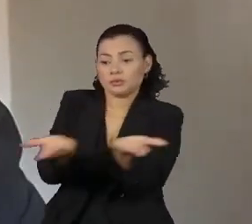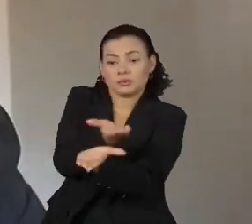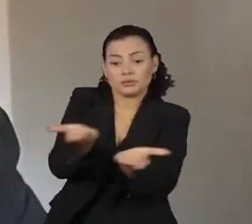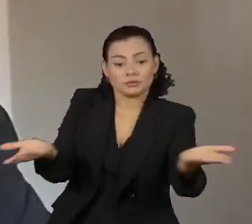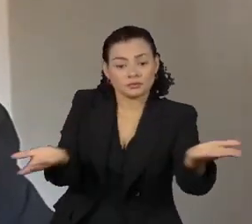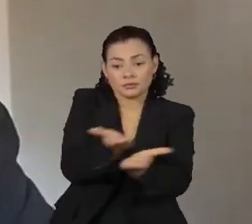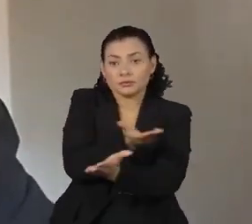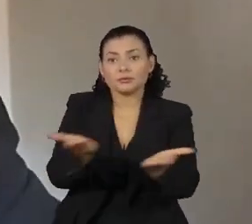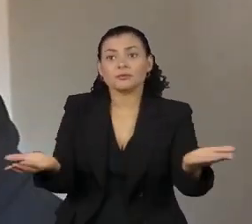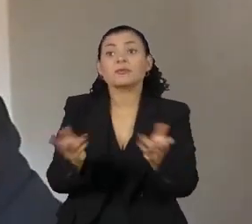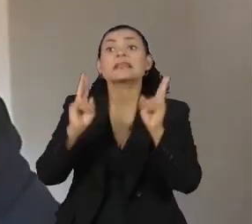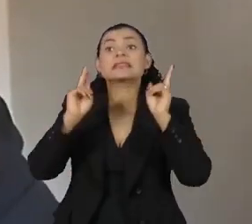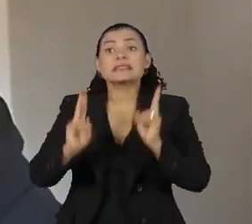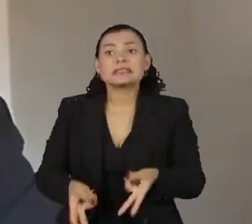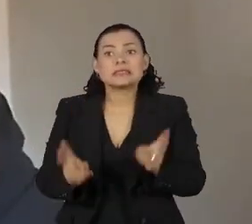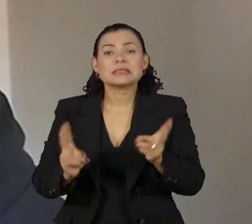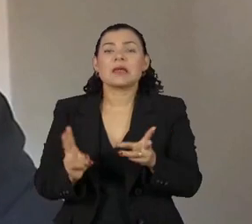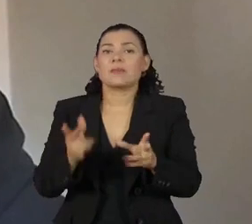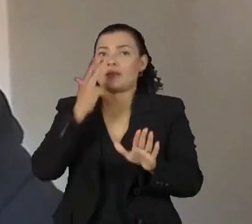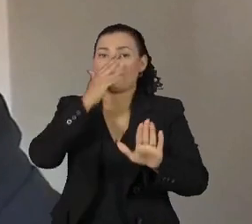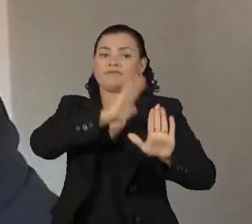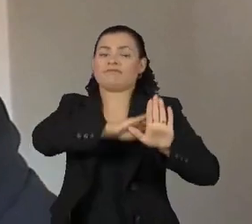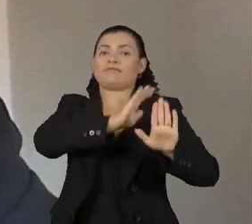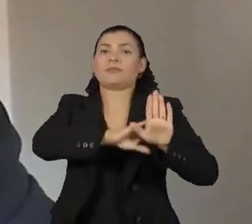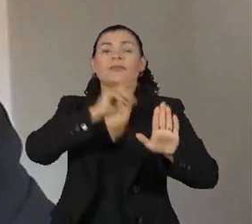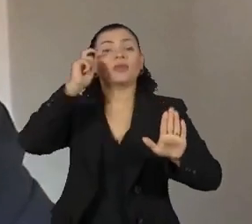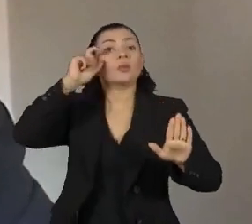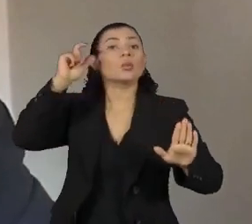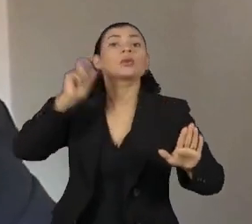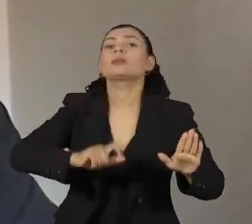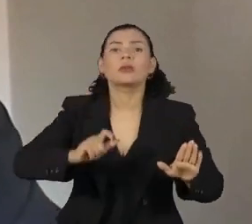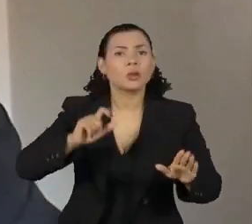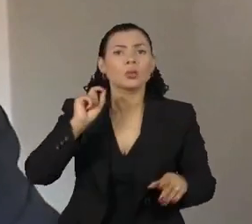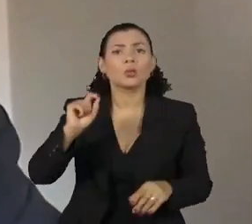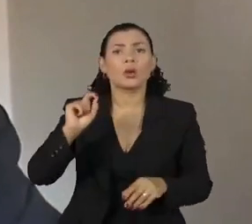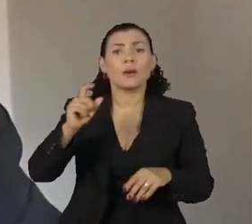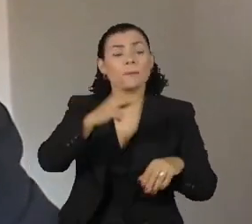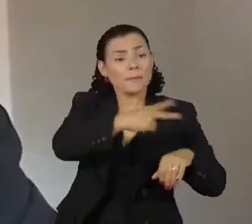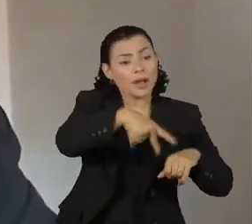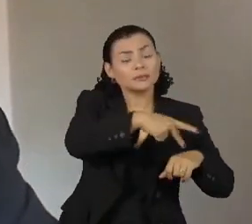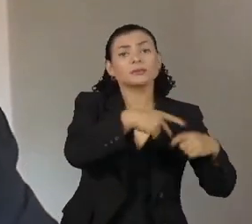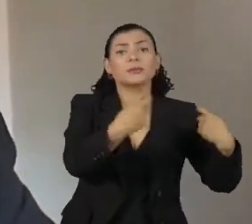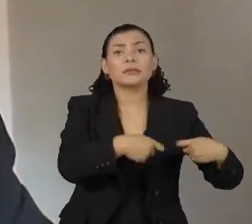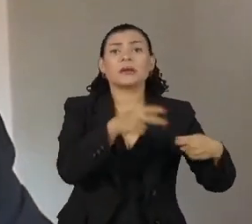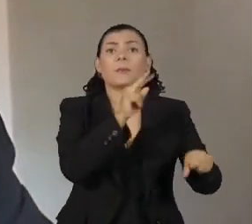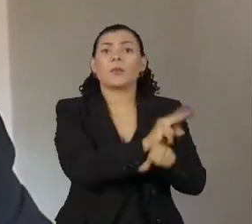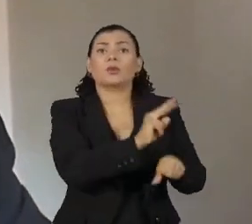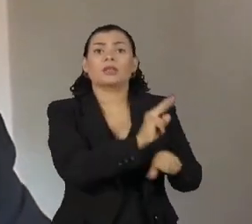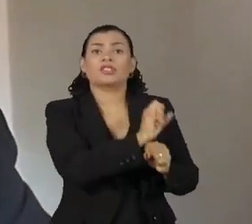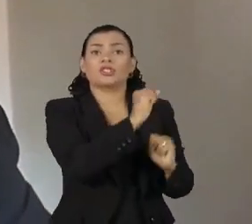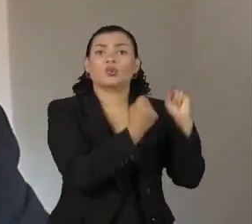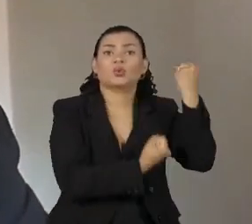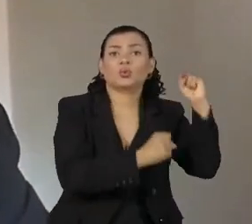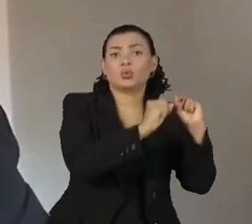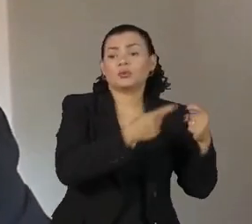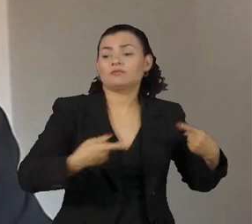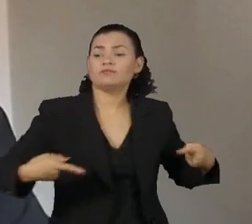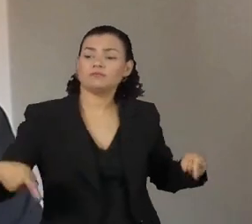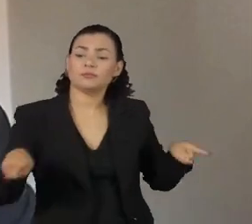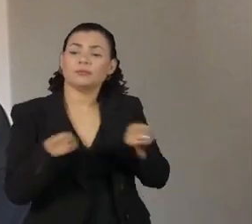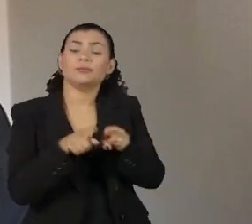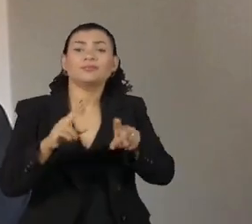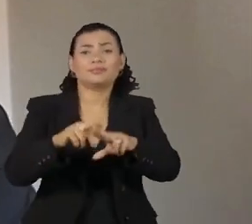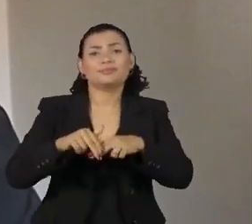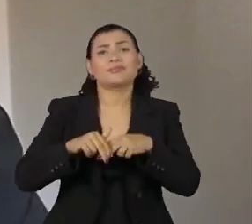tiveram um aspecto de protecionismo, porque os nossos países ainda precisam proteger as suas indústrias de um